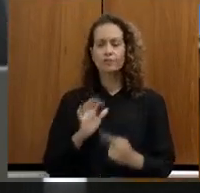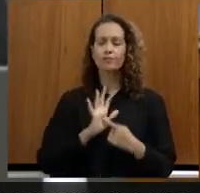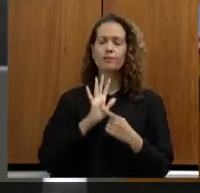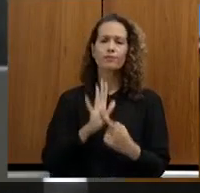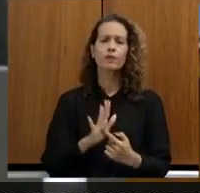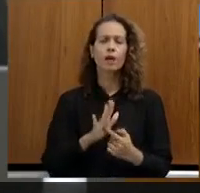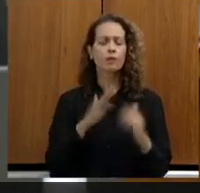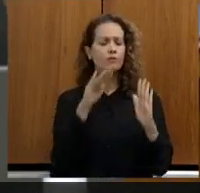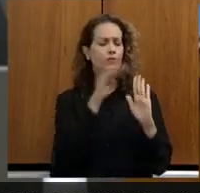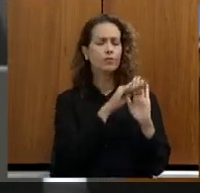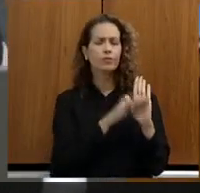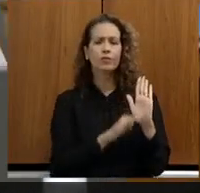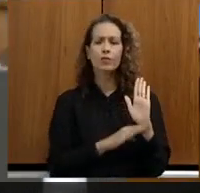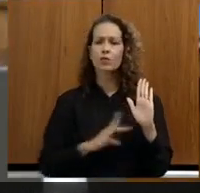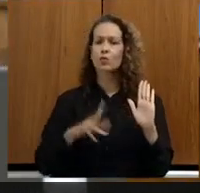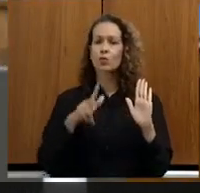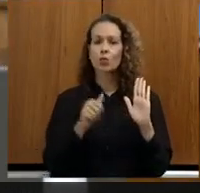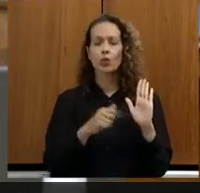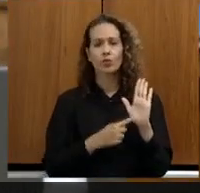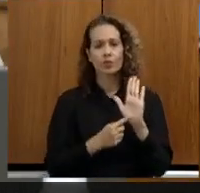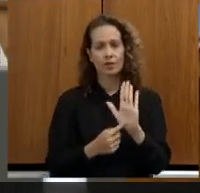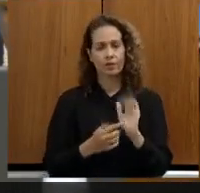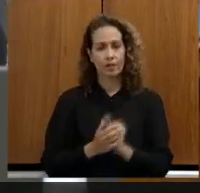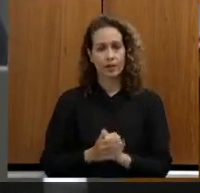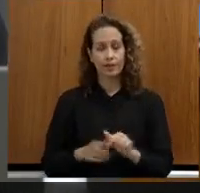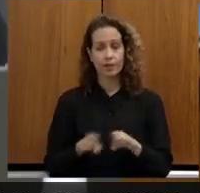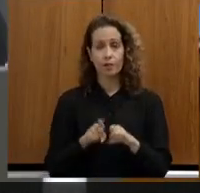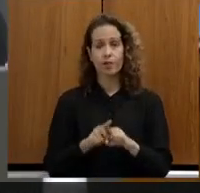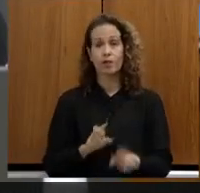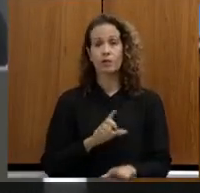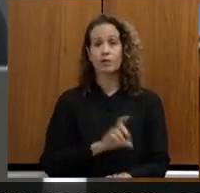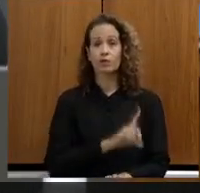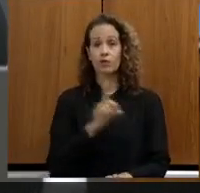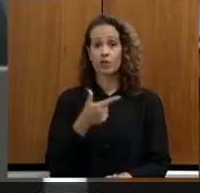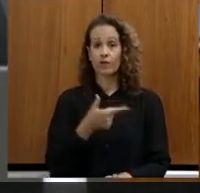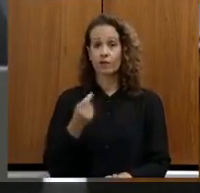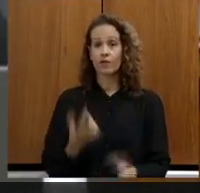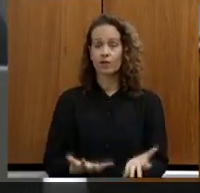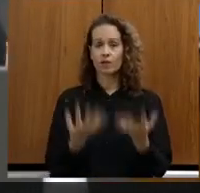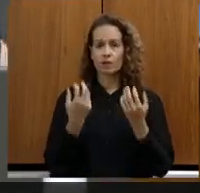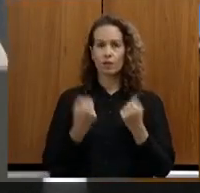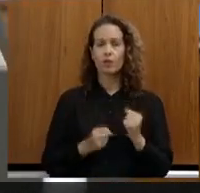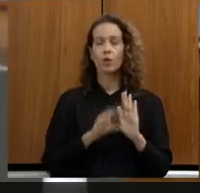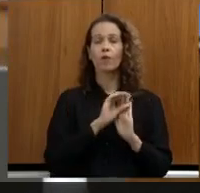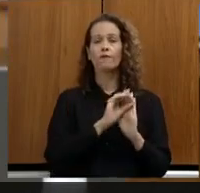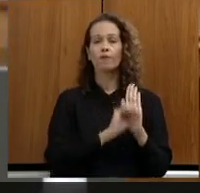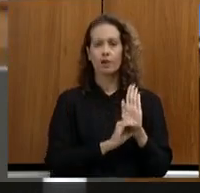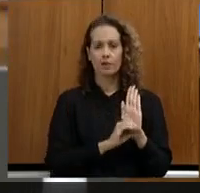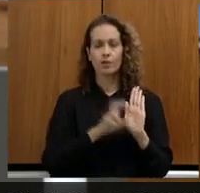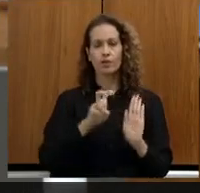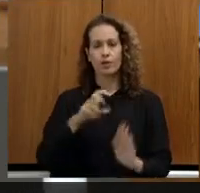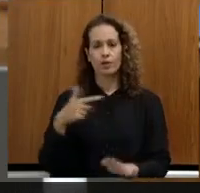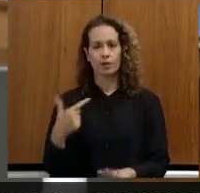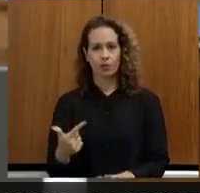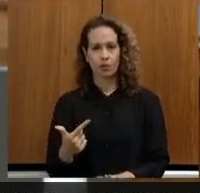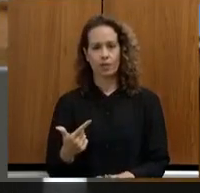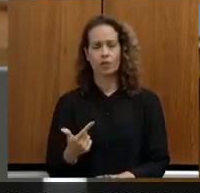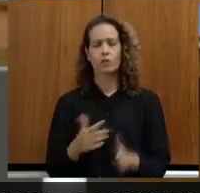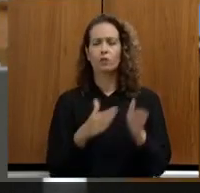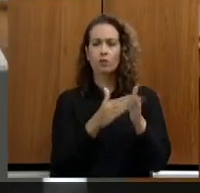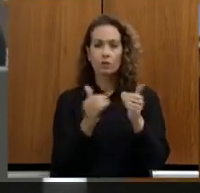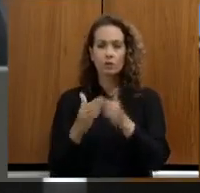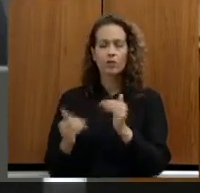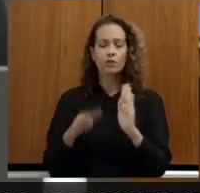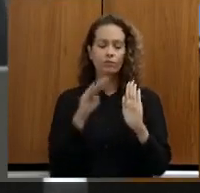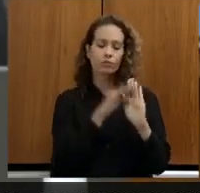todos os pleitos sistematizados recebemos no dia 20 de novembro o ofício 52 onde todos os pleitos estavam